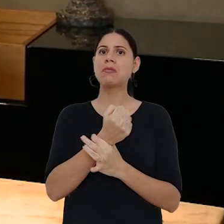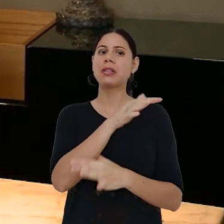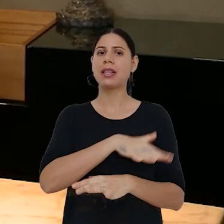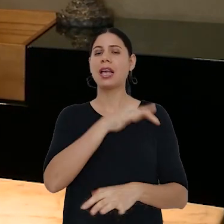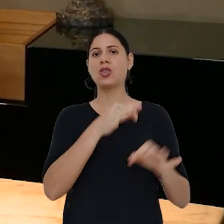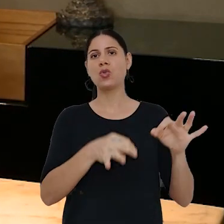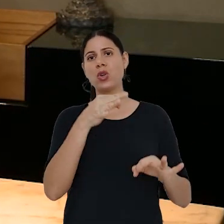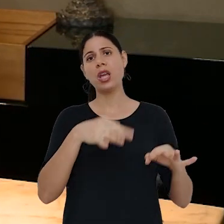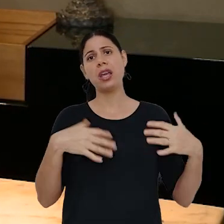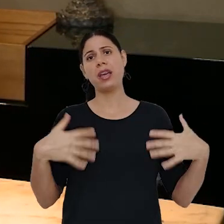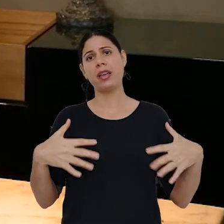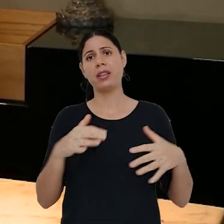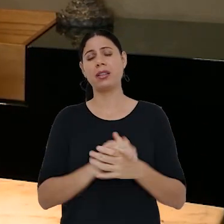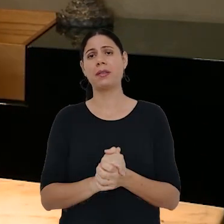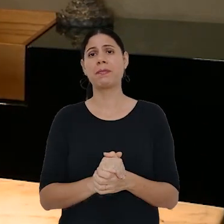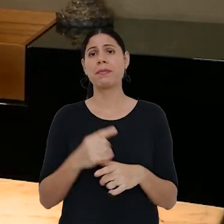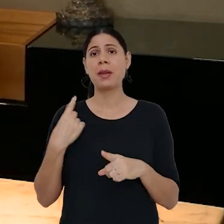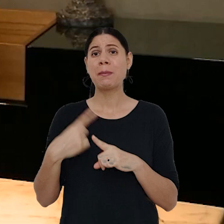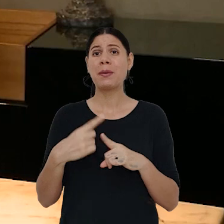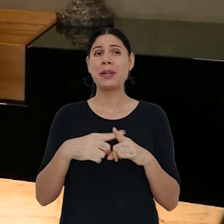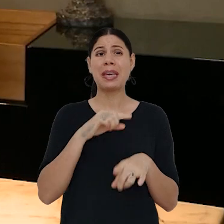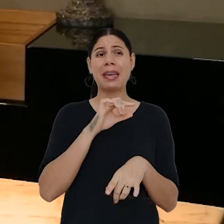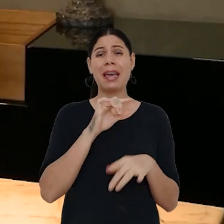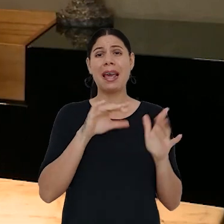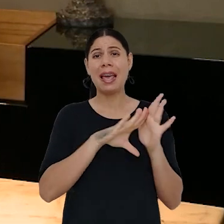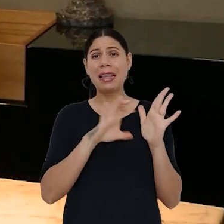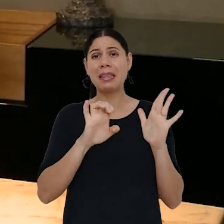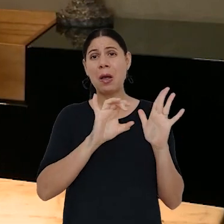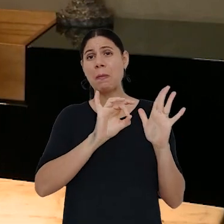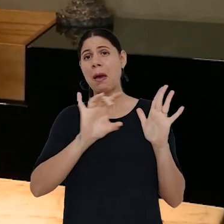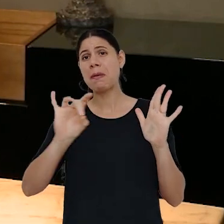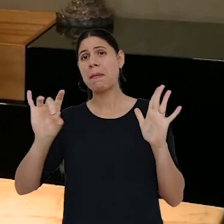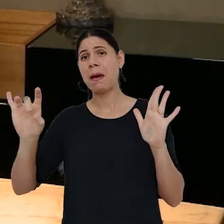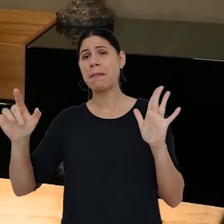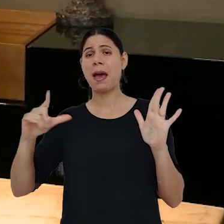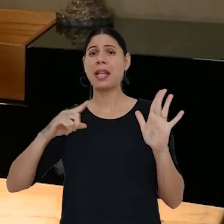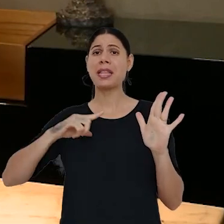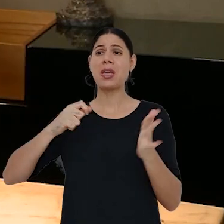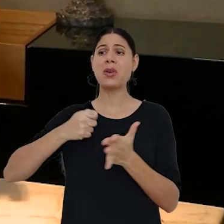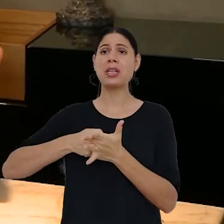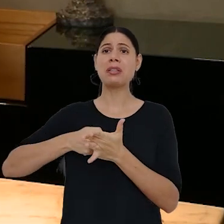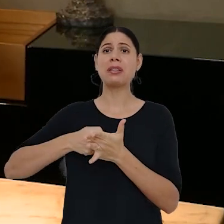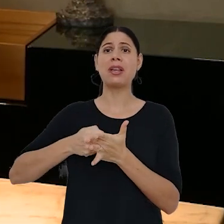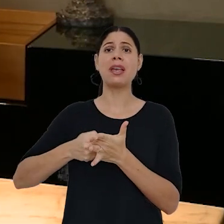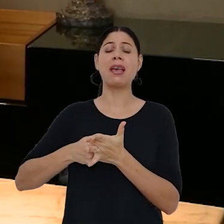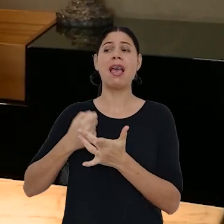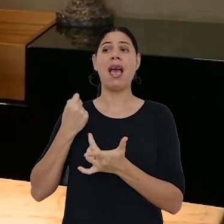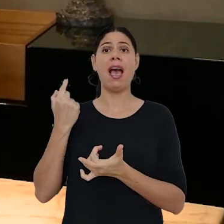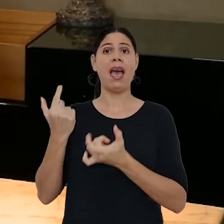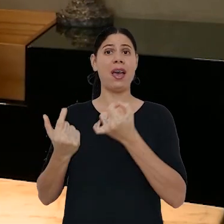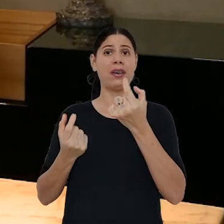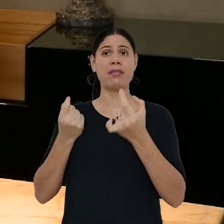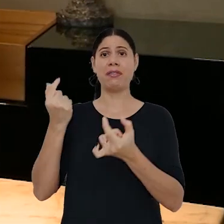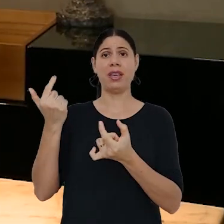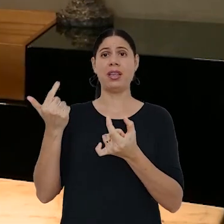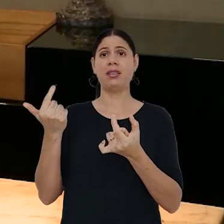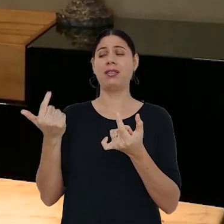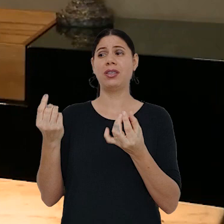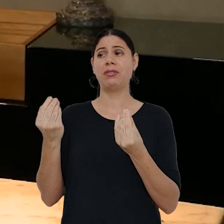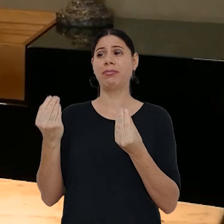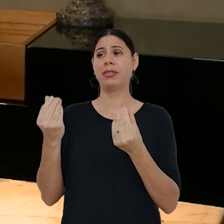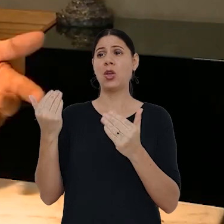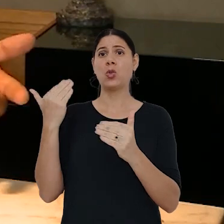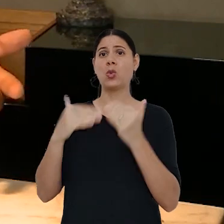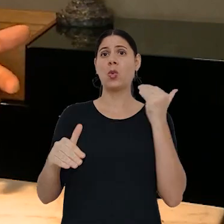jurídica muito grande, porque cada edital de concurso público possui uma exigência, muitas das vezes, não